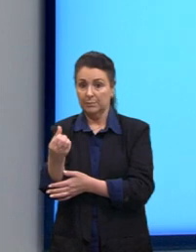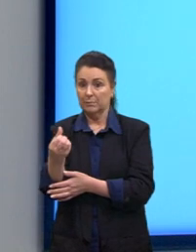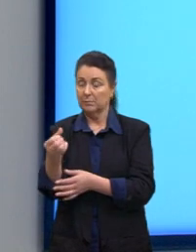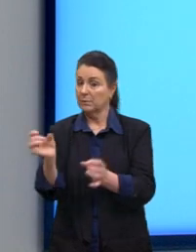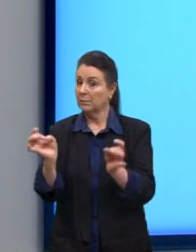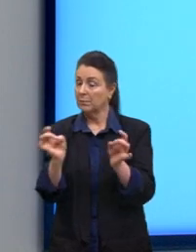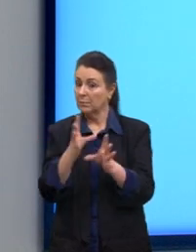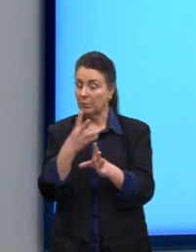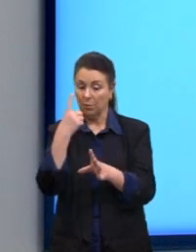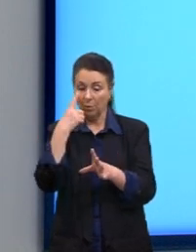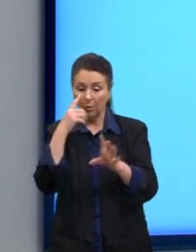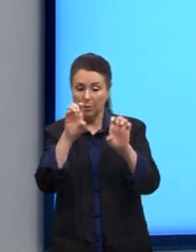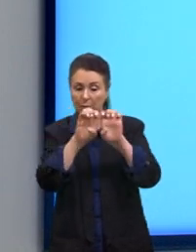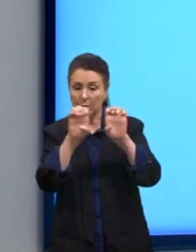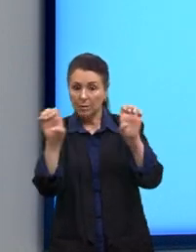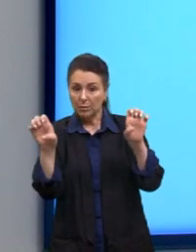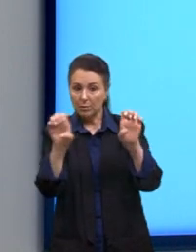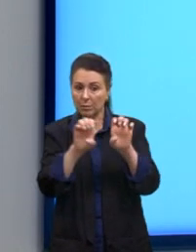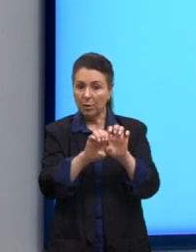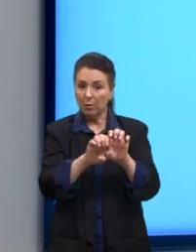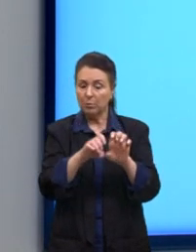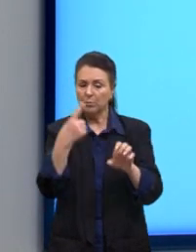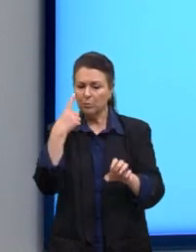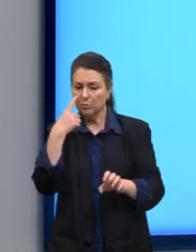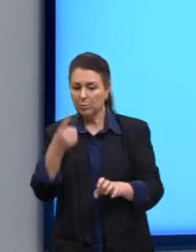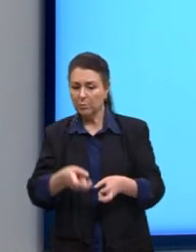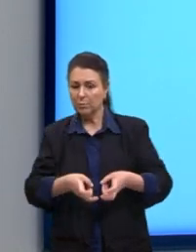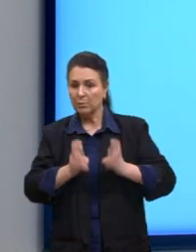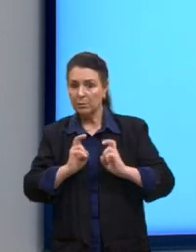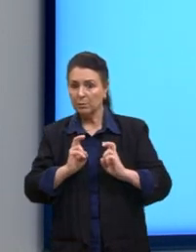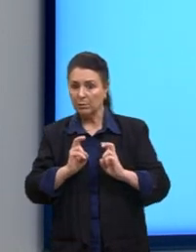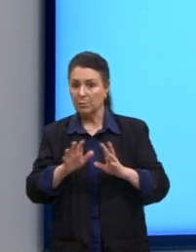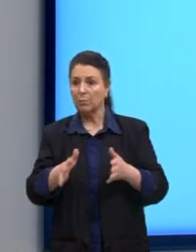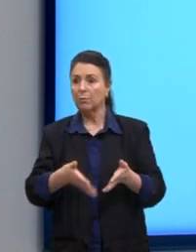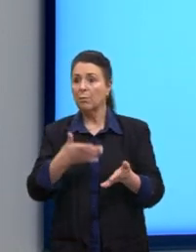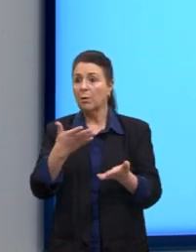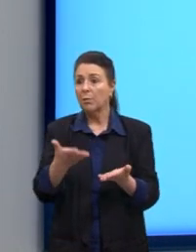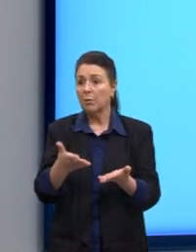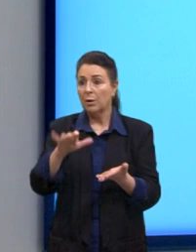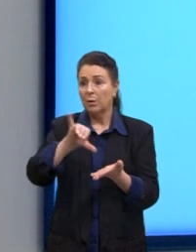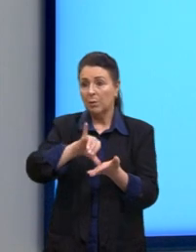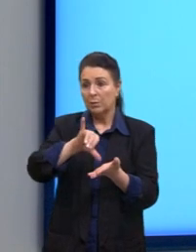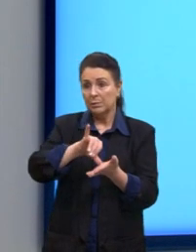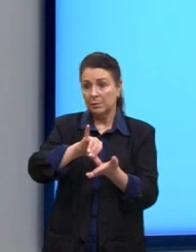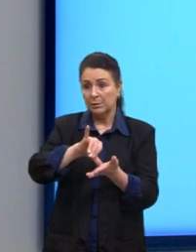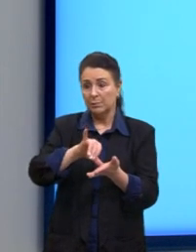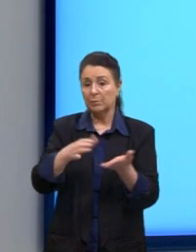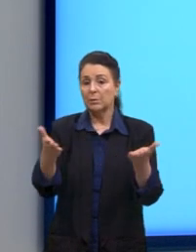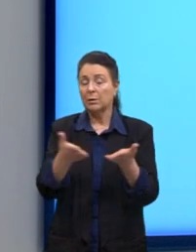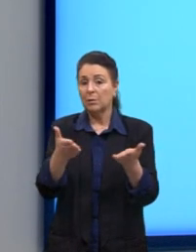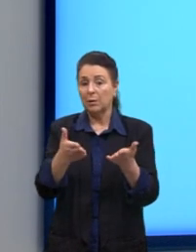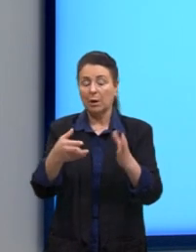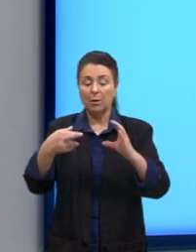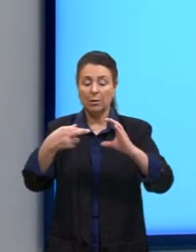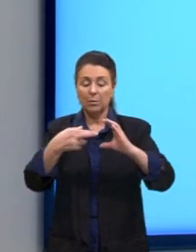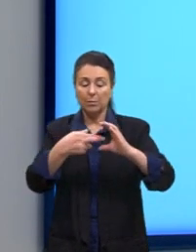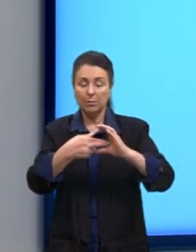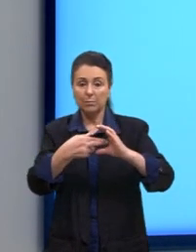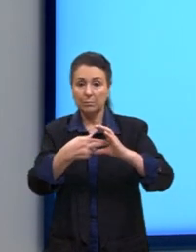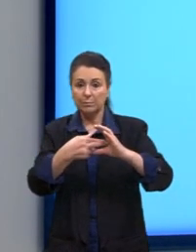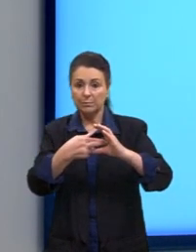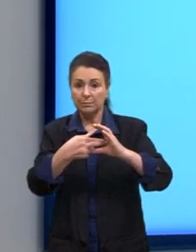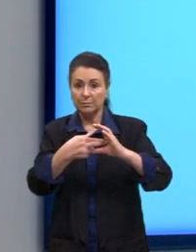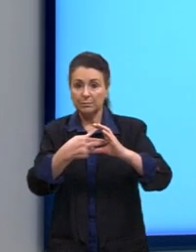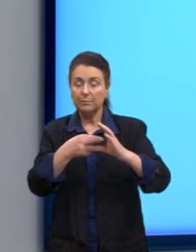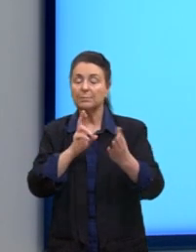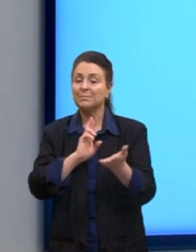olhando a equação, gente determinou qual é o centro. E agora, para determinar o raio. O raio, nós olhamos